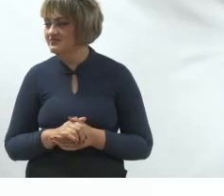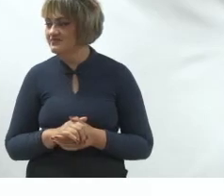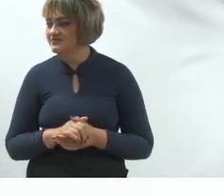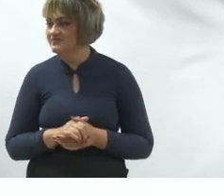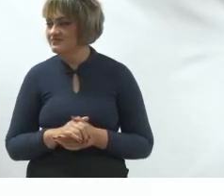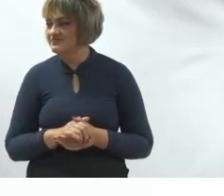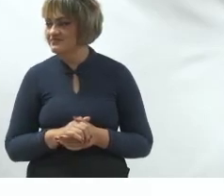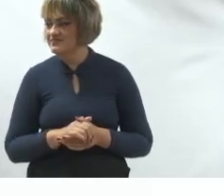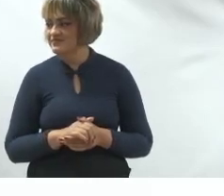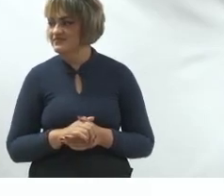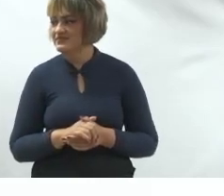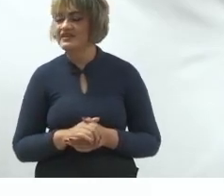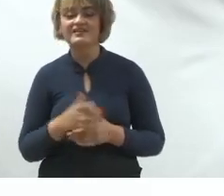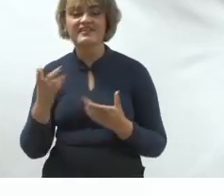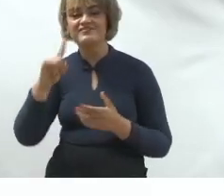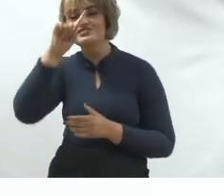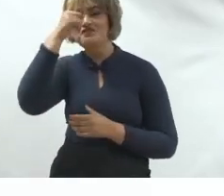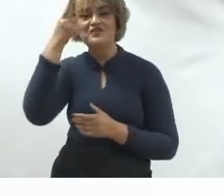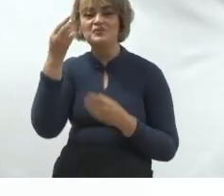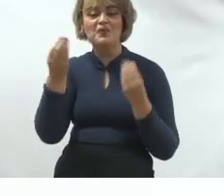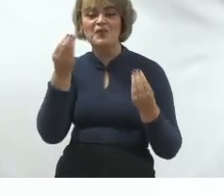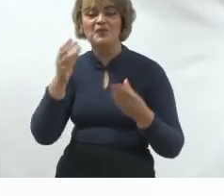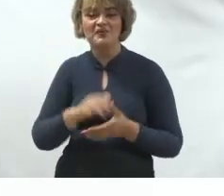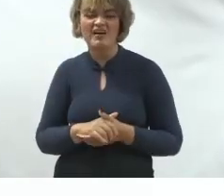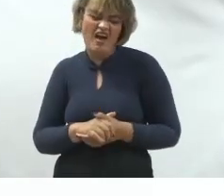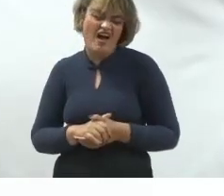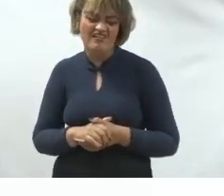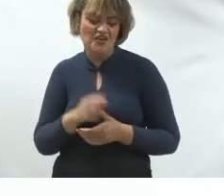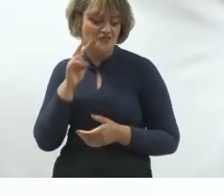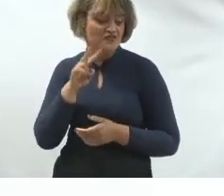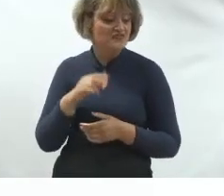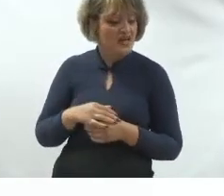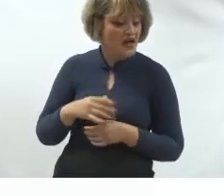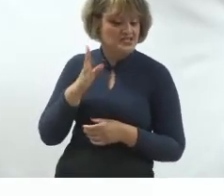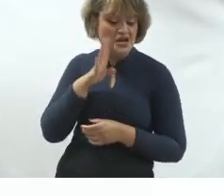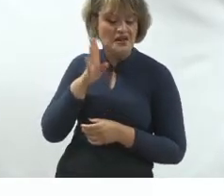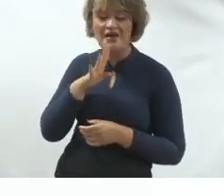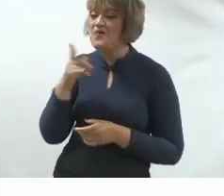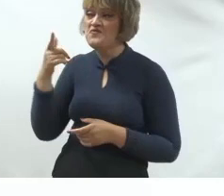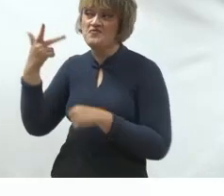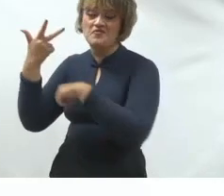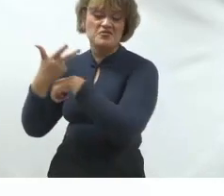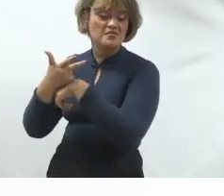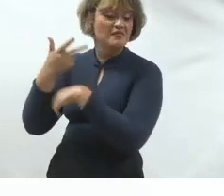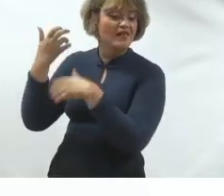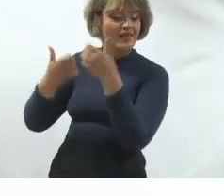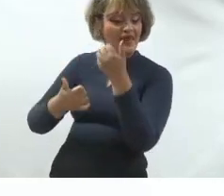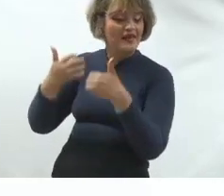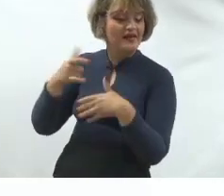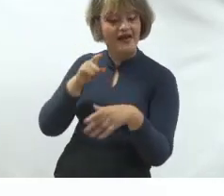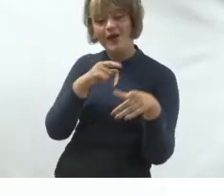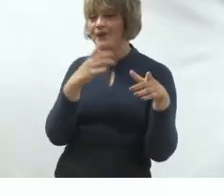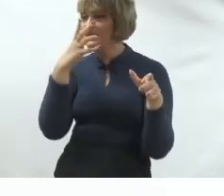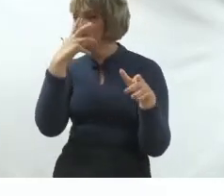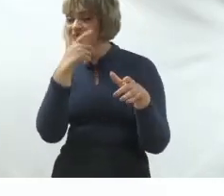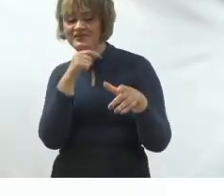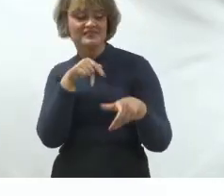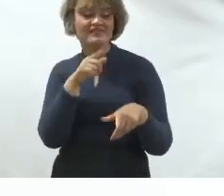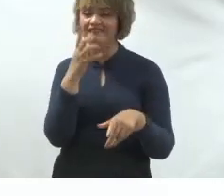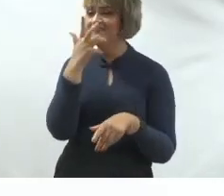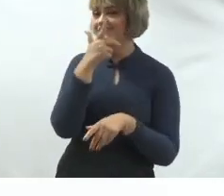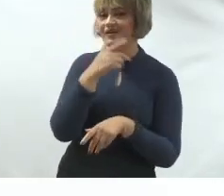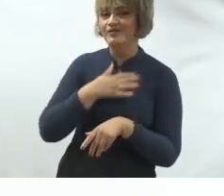coisa da qualidade é isso? É o da onde? Foi no momento mesmo, eu gravei de primeira, não me mandei. Aí na hora deu na minha cabeça, eu bati